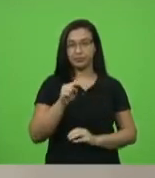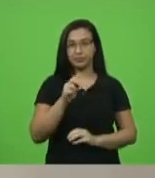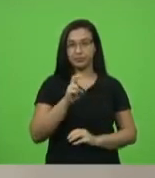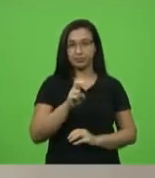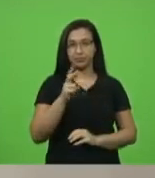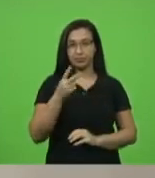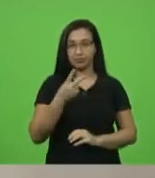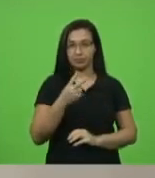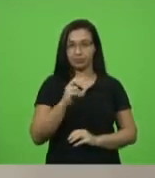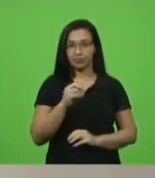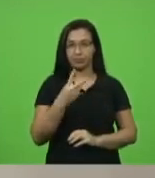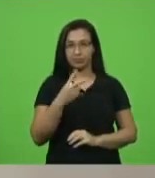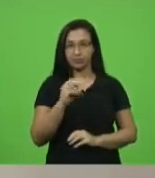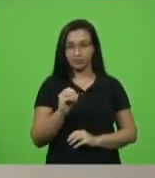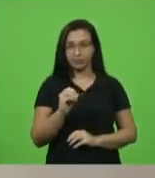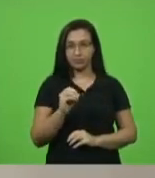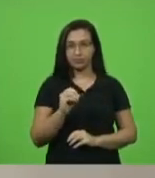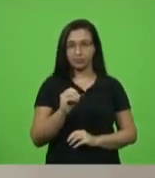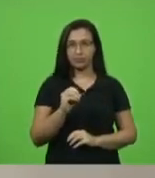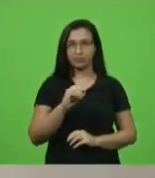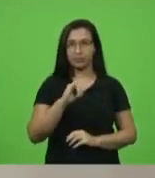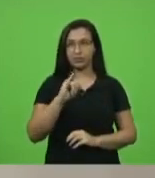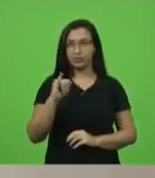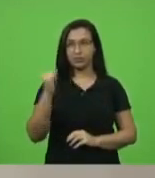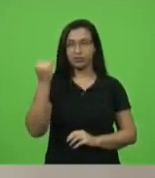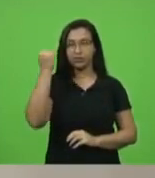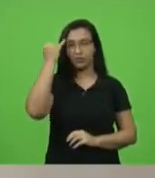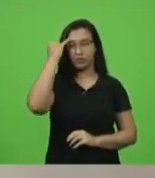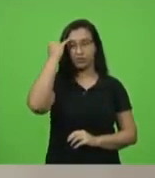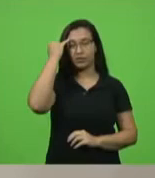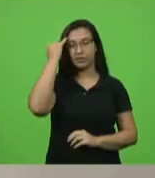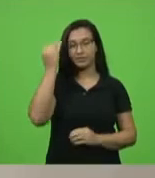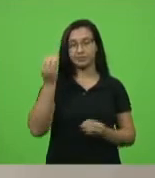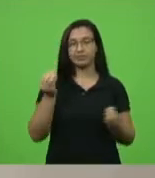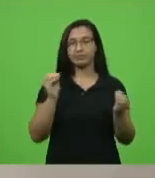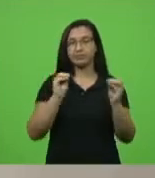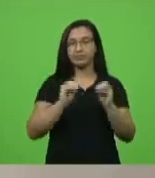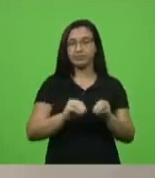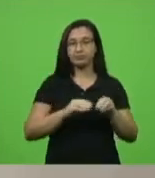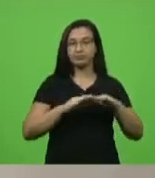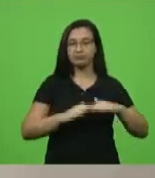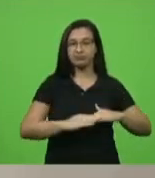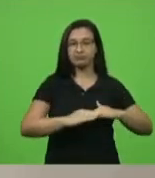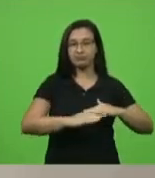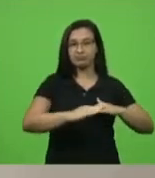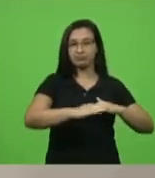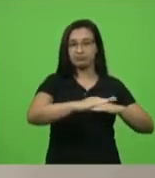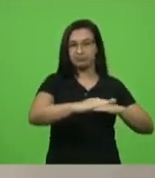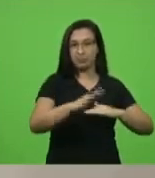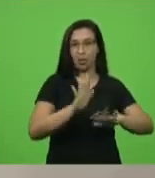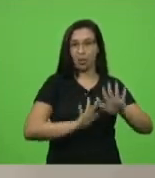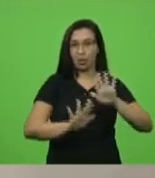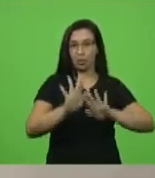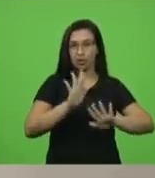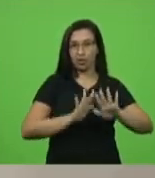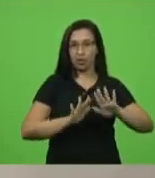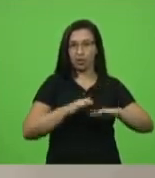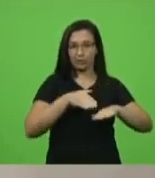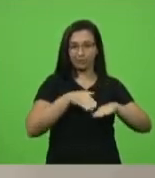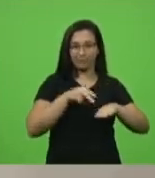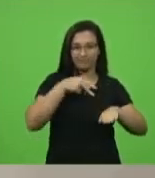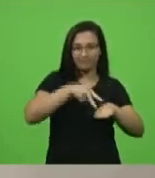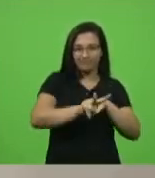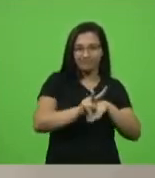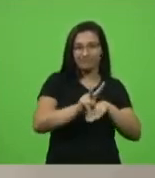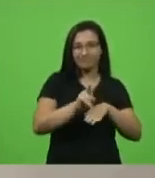Autor, deputado Jair Mioto, torna obrigatória a instalação de piso antiderrapante nos banheiros que disponham de chuveiros,